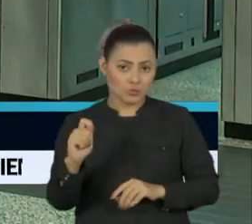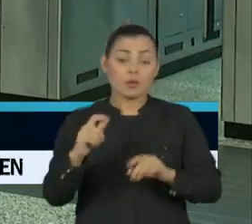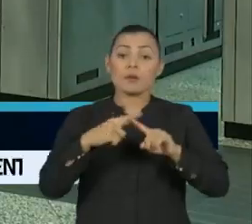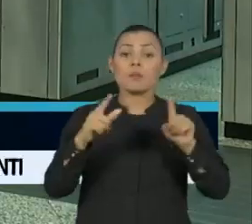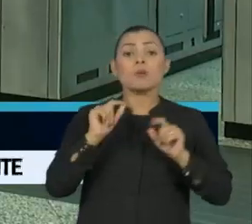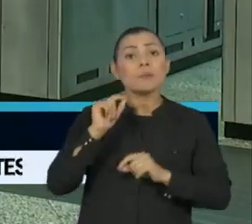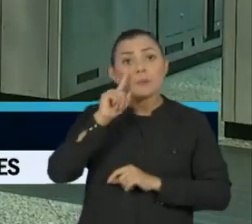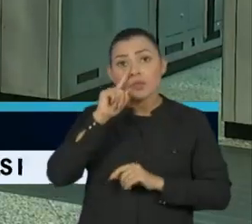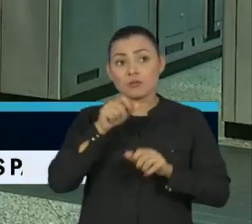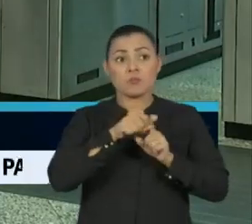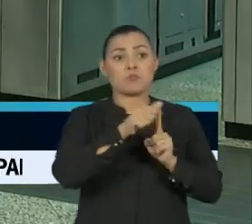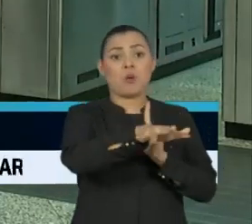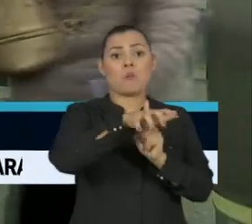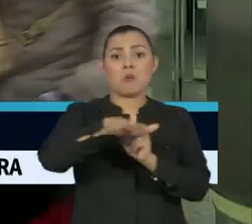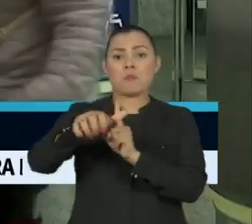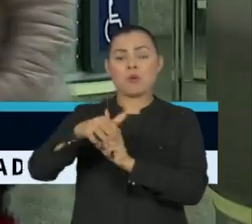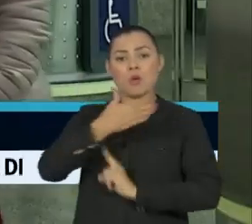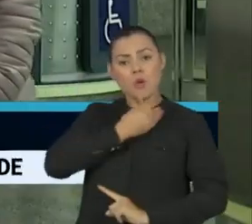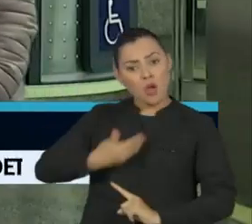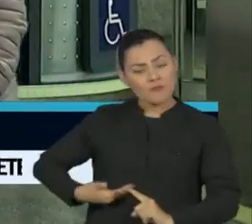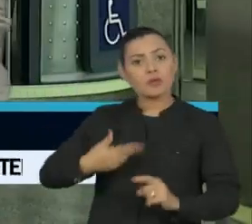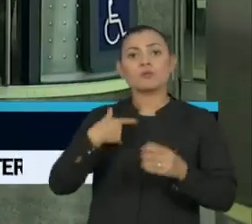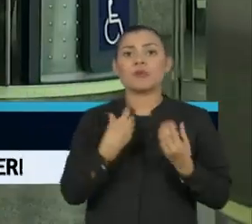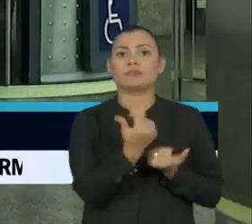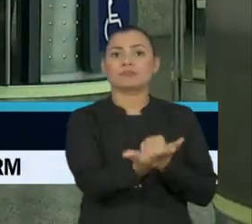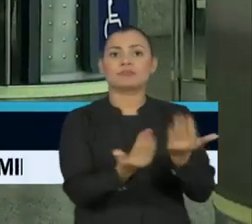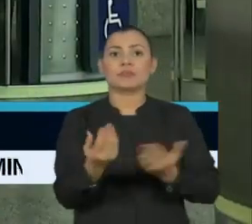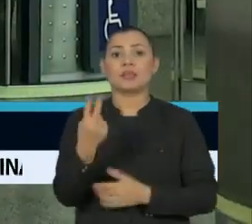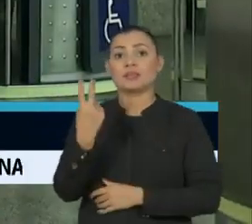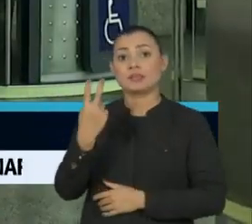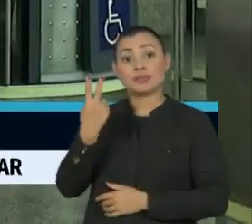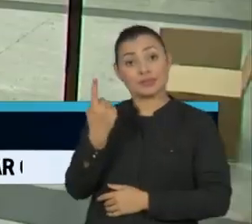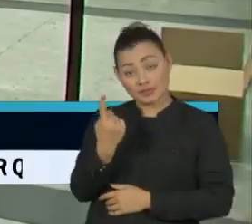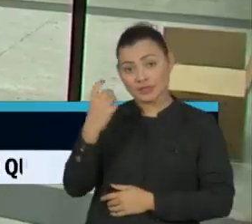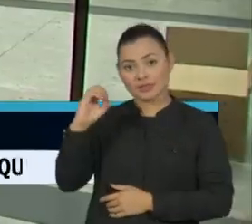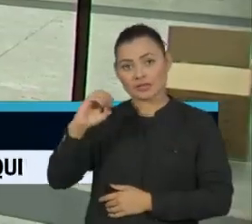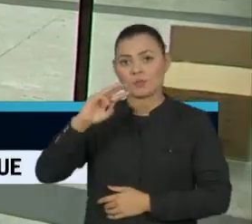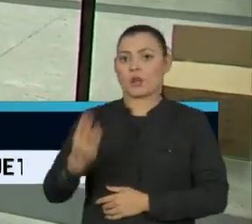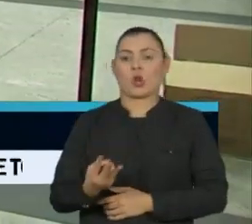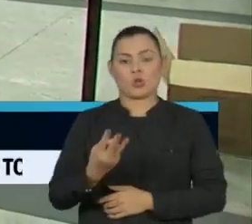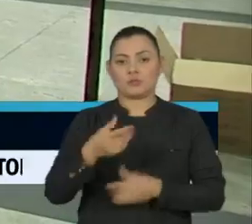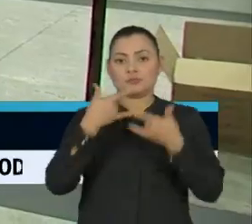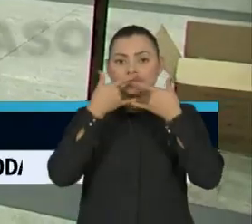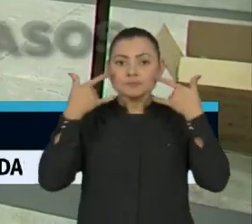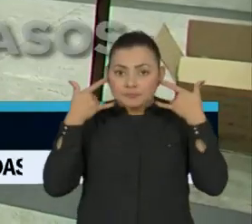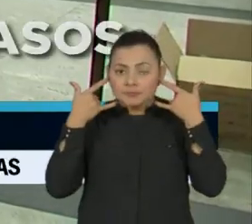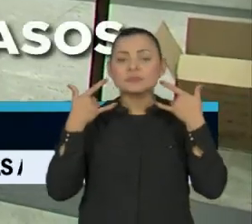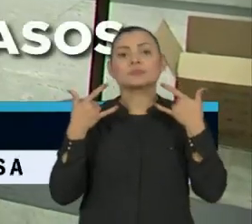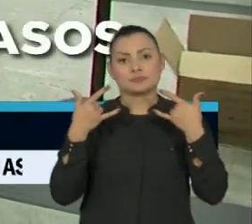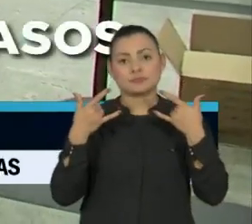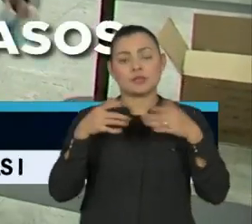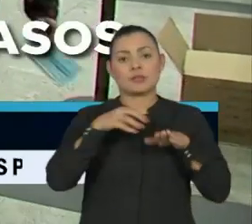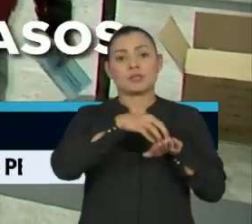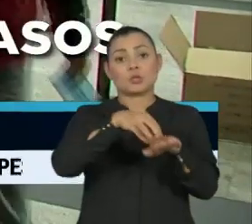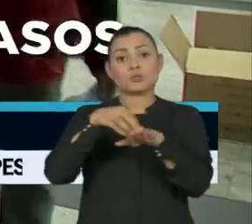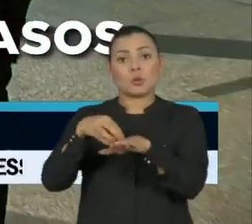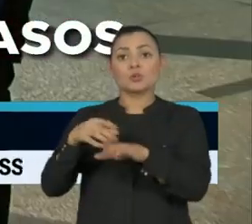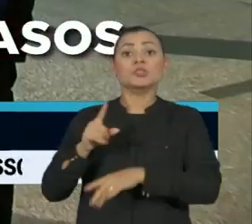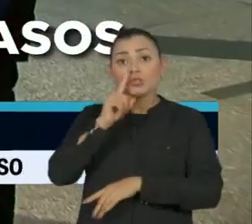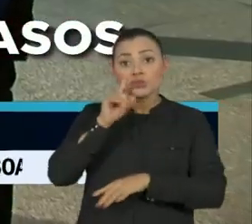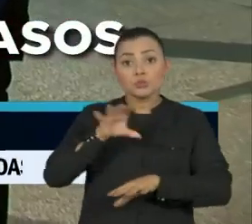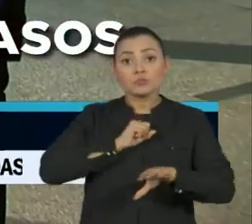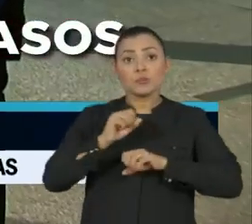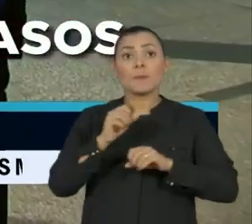os riscos de contágio, o governo vai distribuir 10 milhões de máscaras no transporte público. O ritmo das mortes